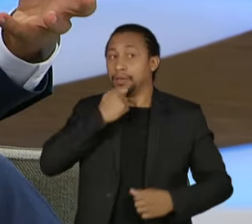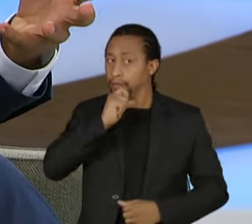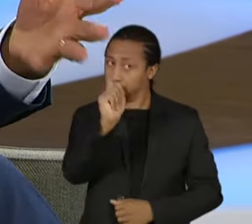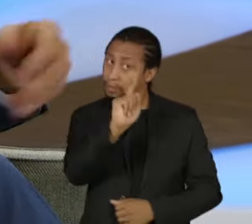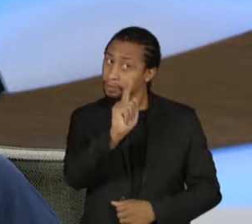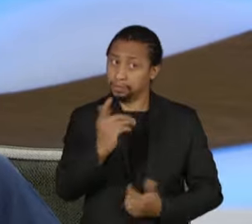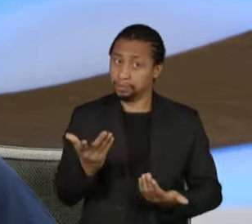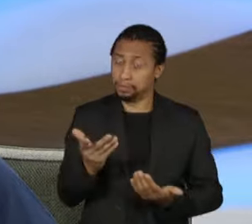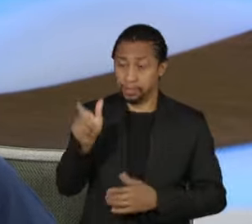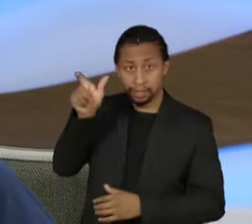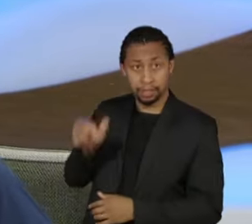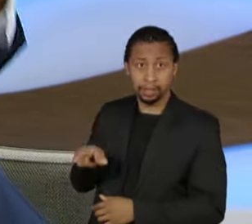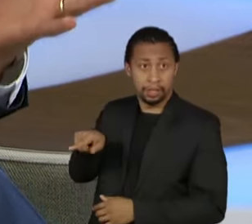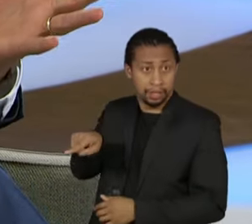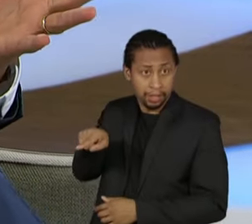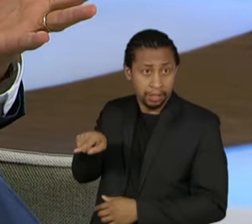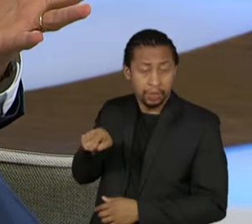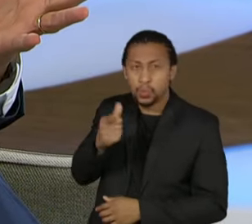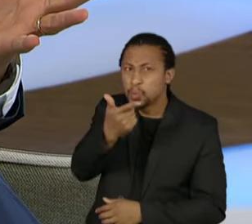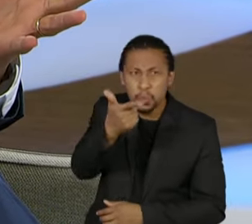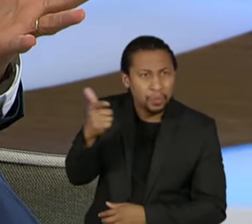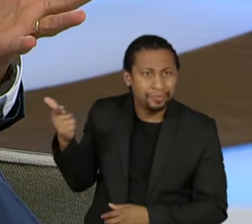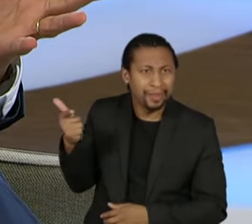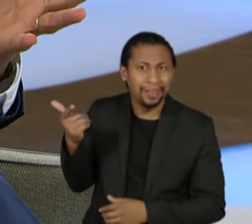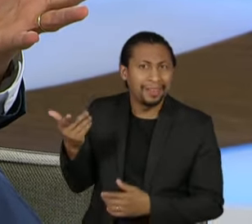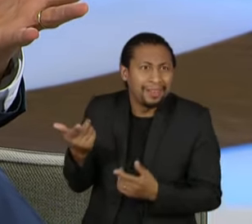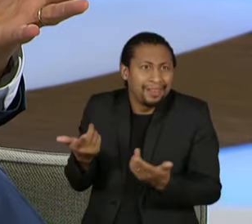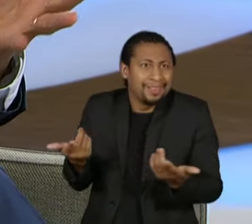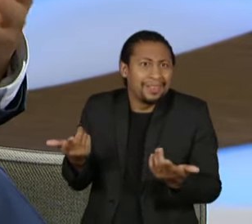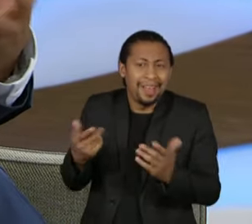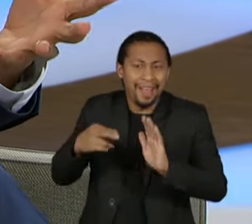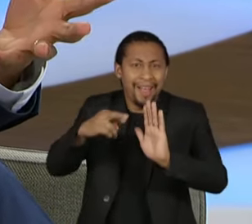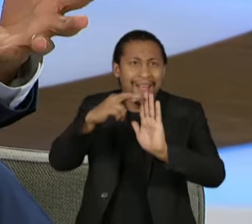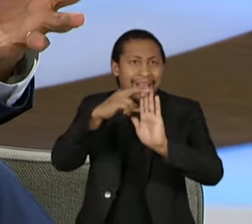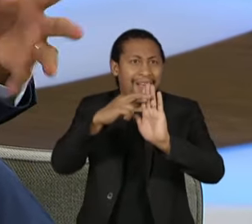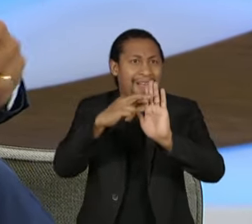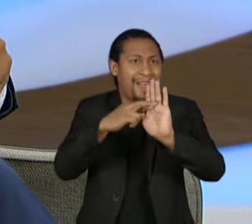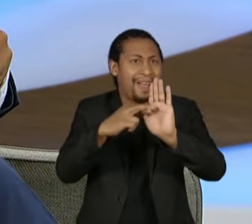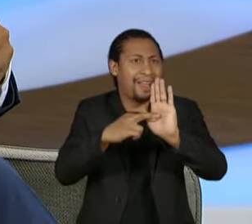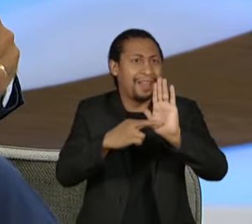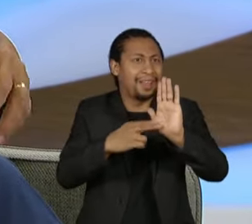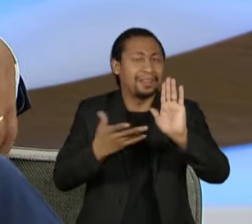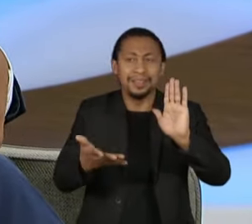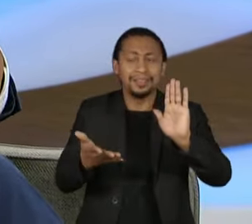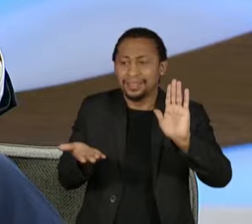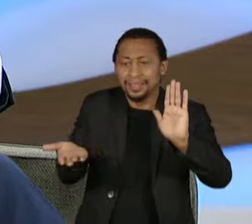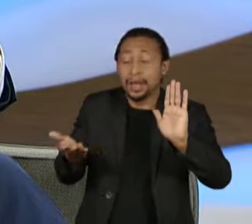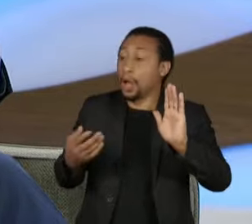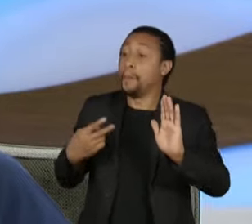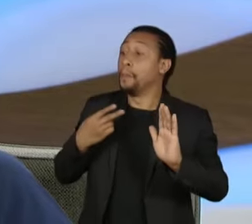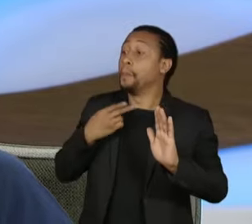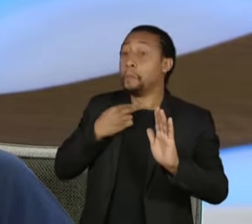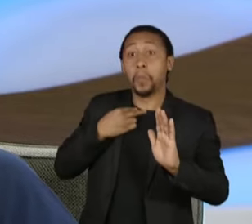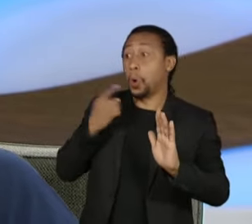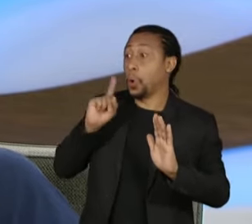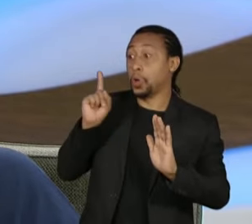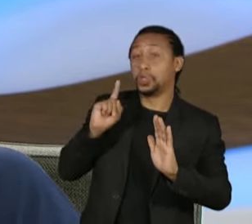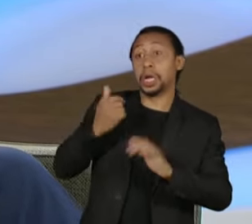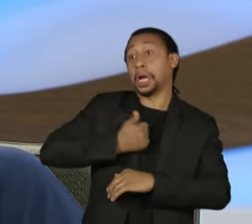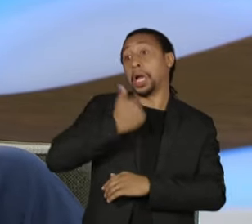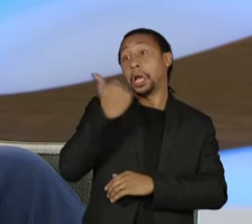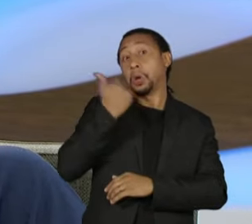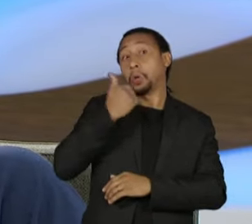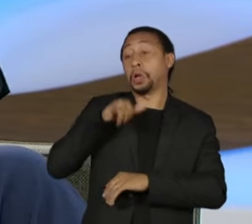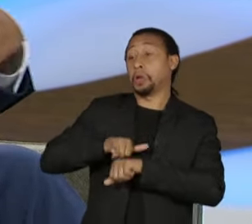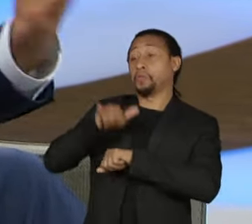conta disso, não tem qualquer regra que o impeça de pegar carona, seja de São Paulo para